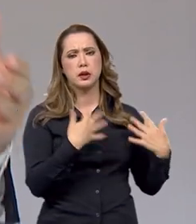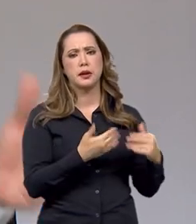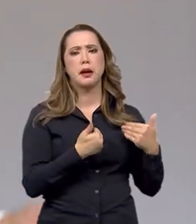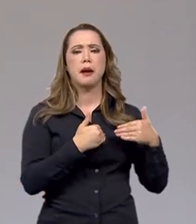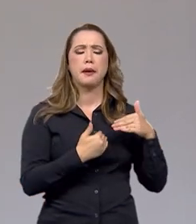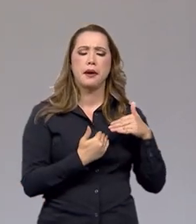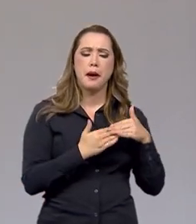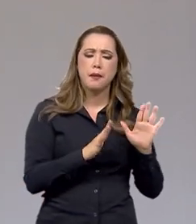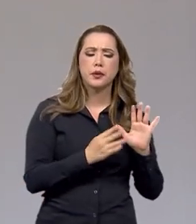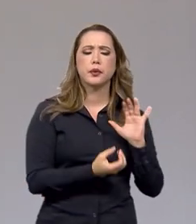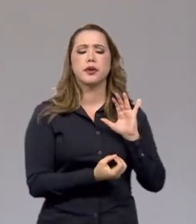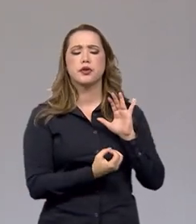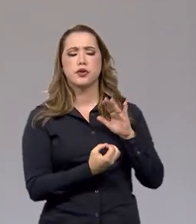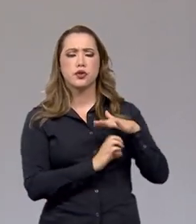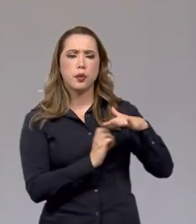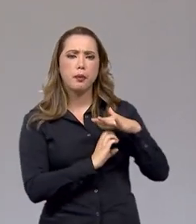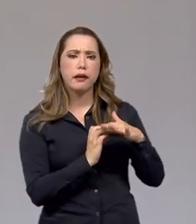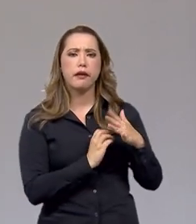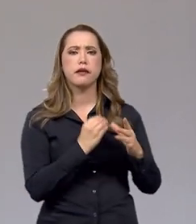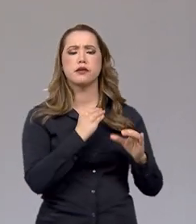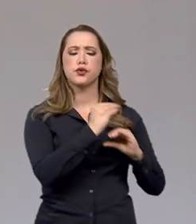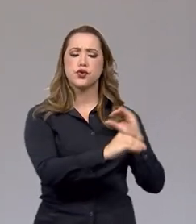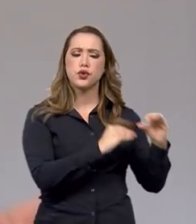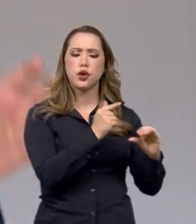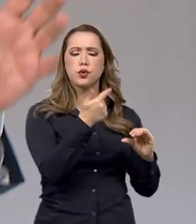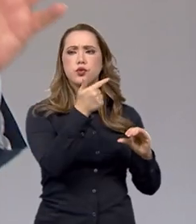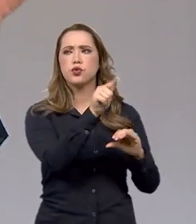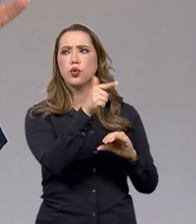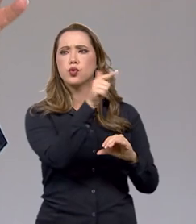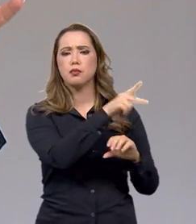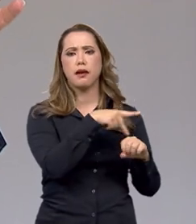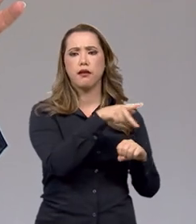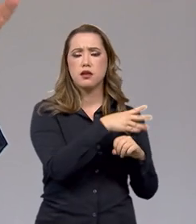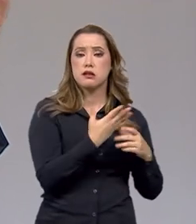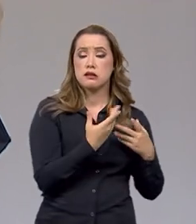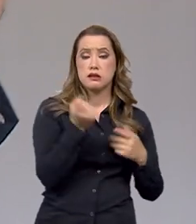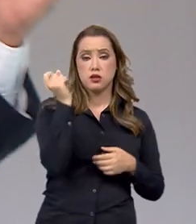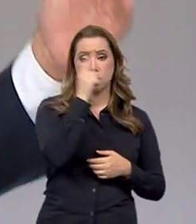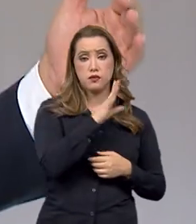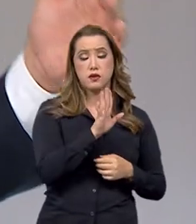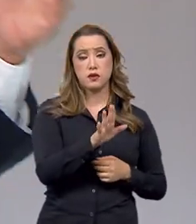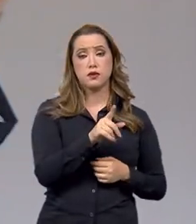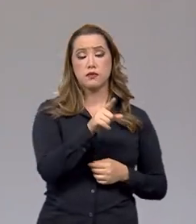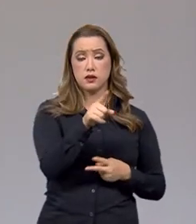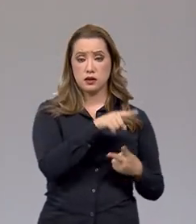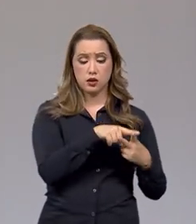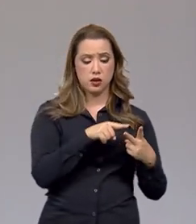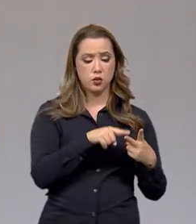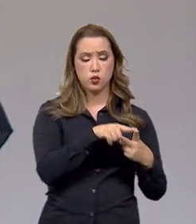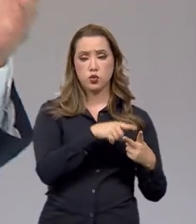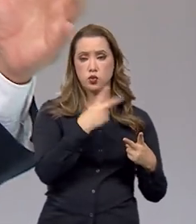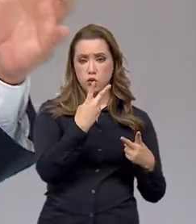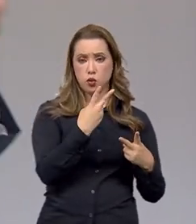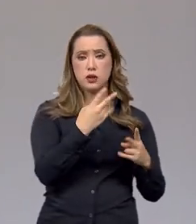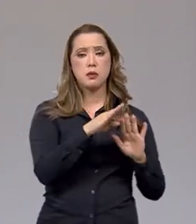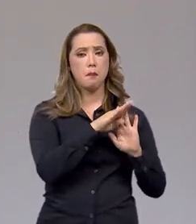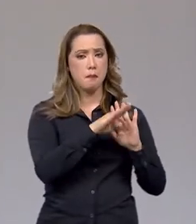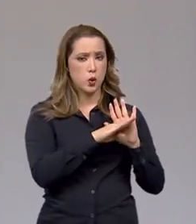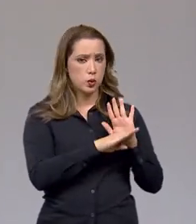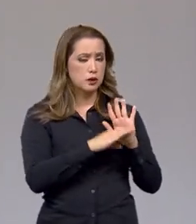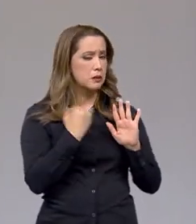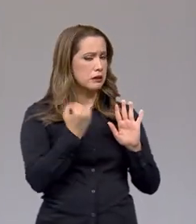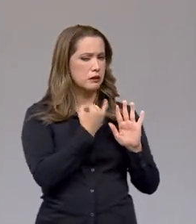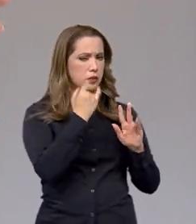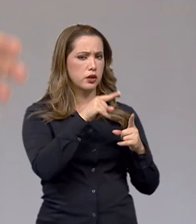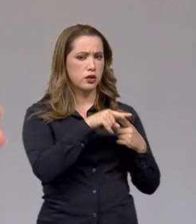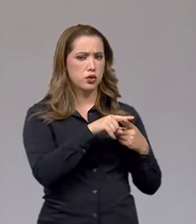negócios, atração de investimentos externos. E vocês têm dois grandes programas, que é o Confia e o Considera, que trabalham